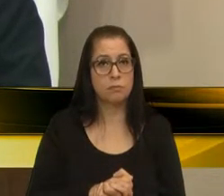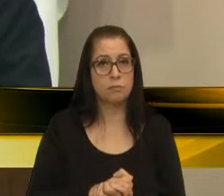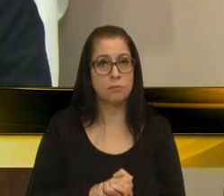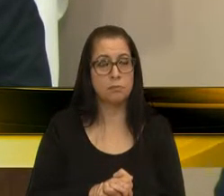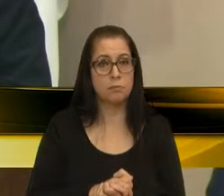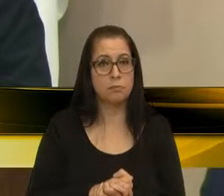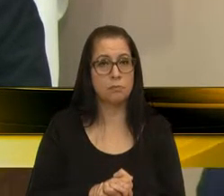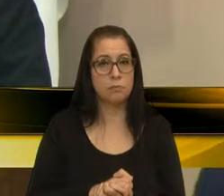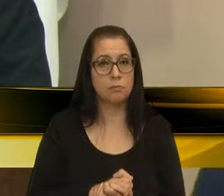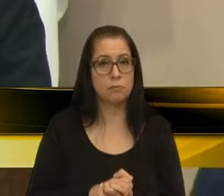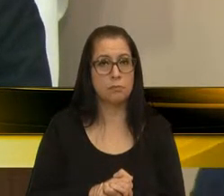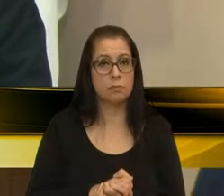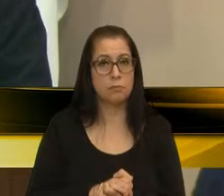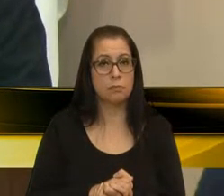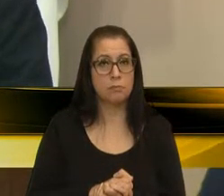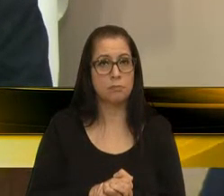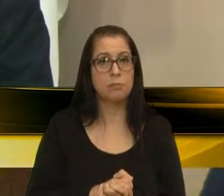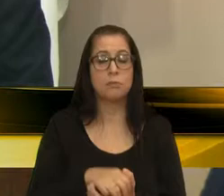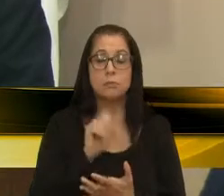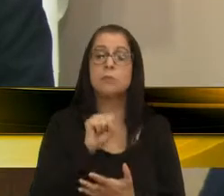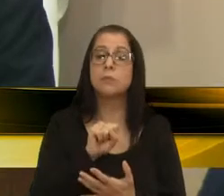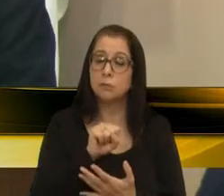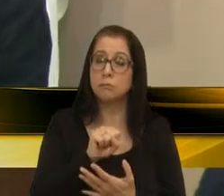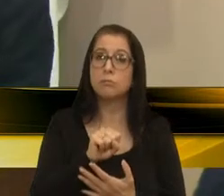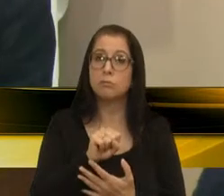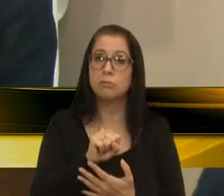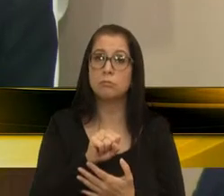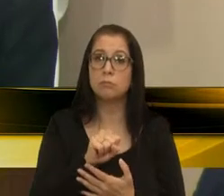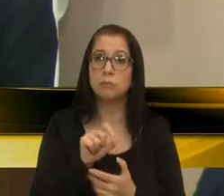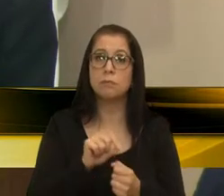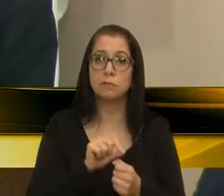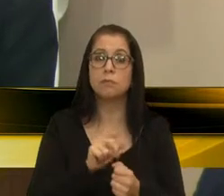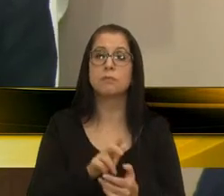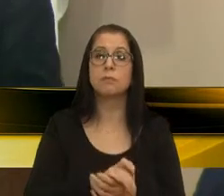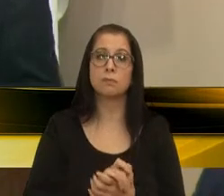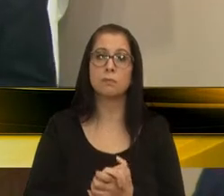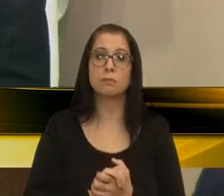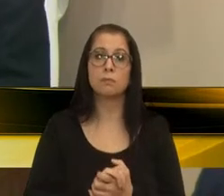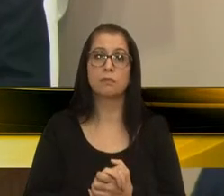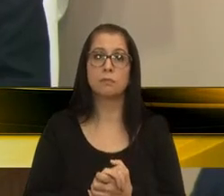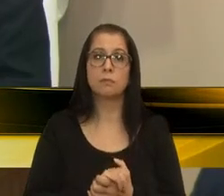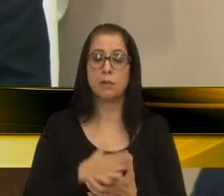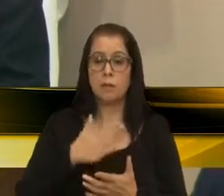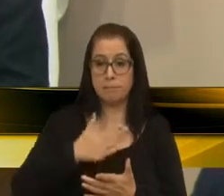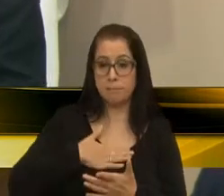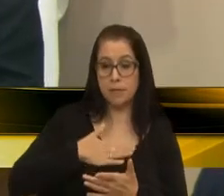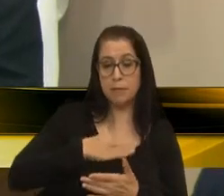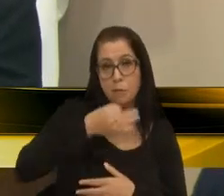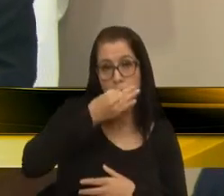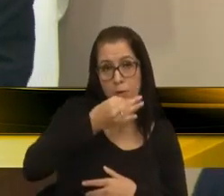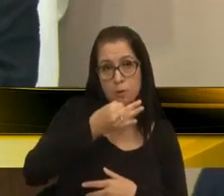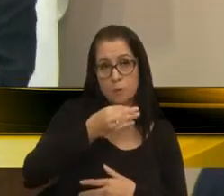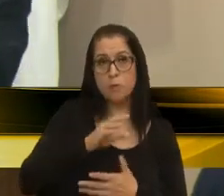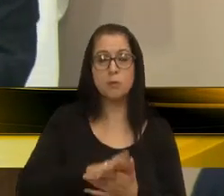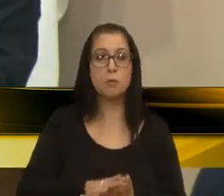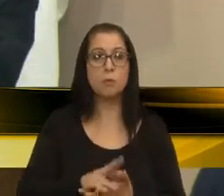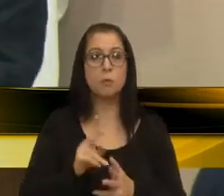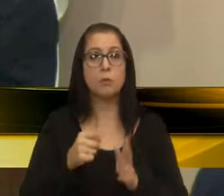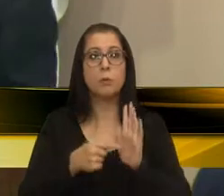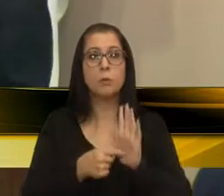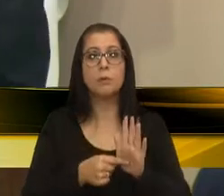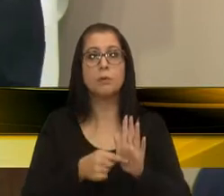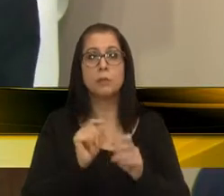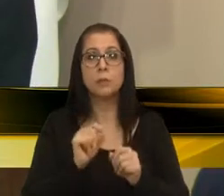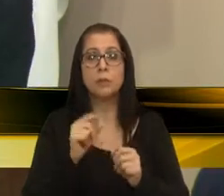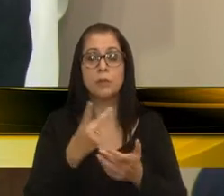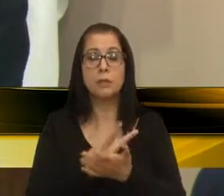vereadores, sim, vou, irei fazer isso, ao meu ver, vou mostrar aqui, ao meu ver, que está